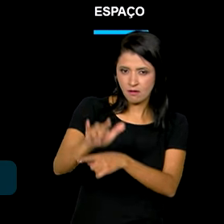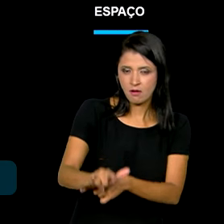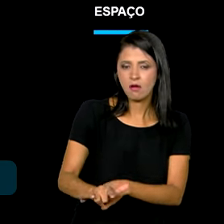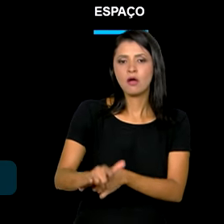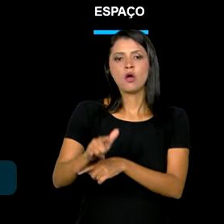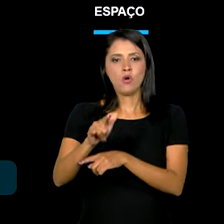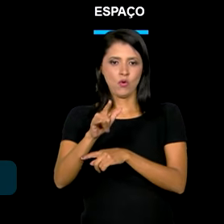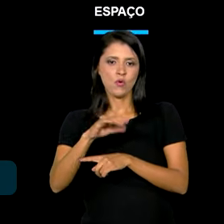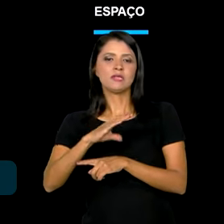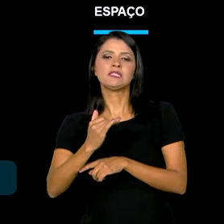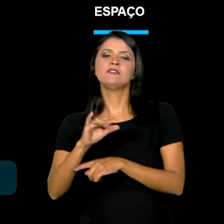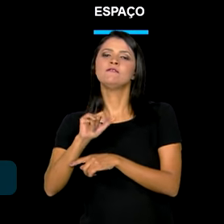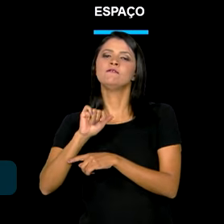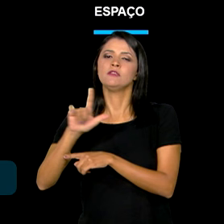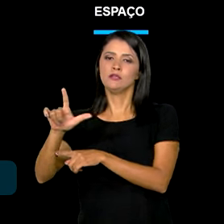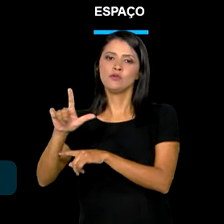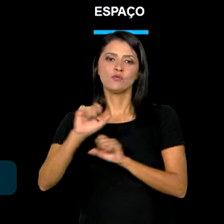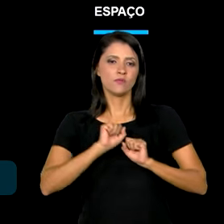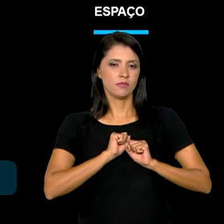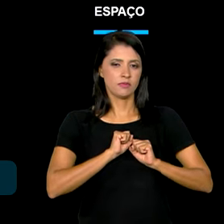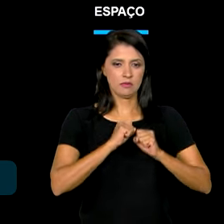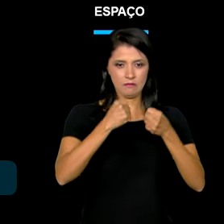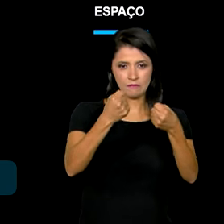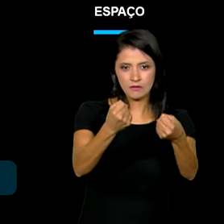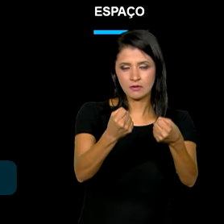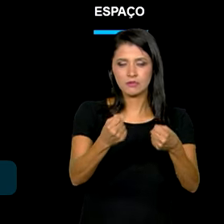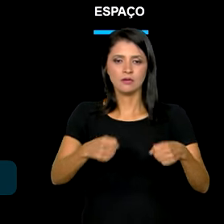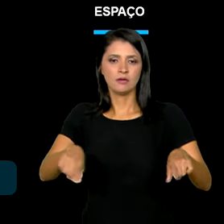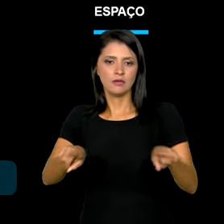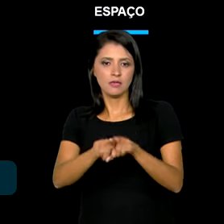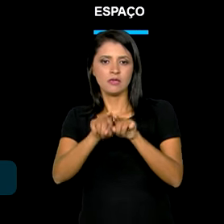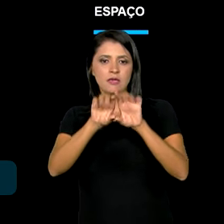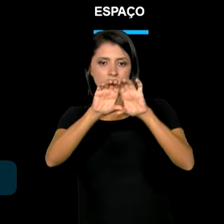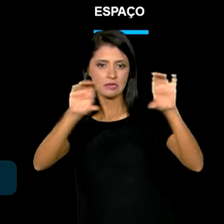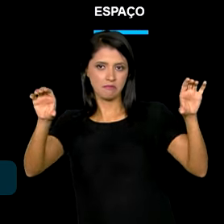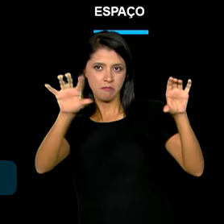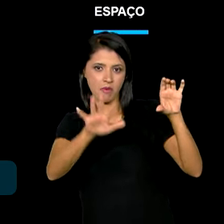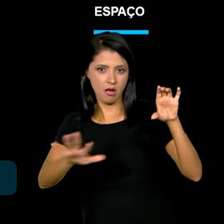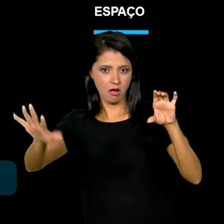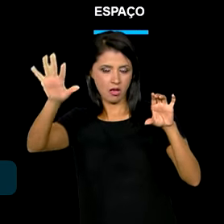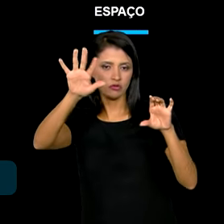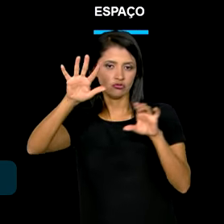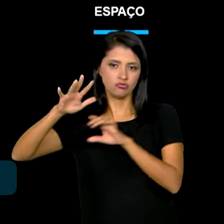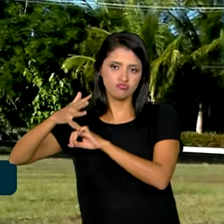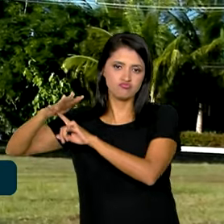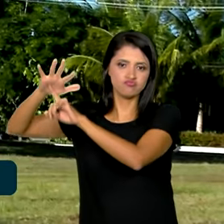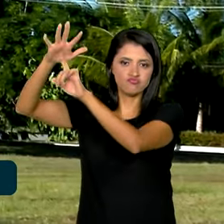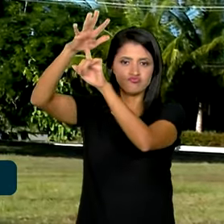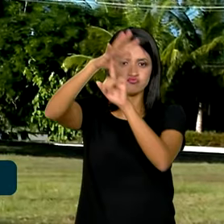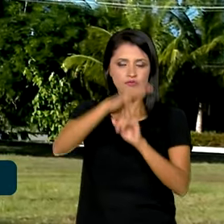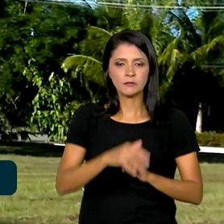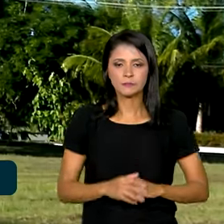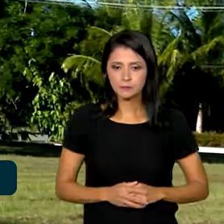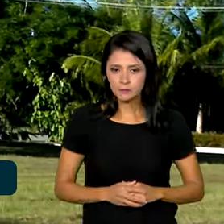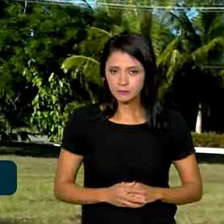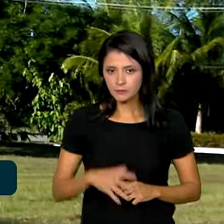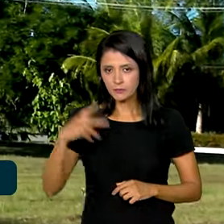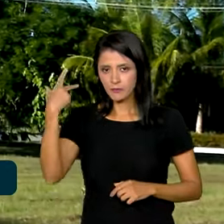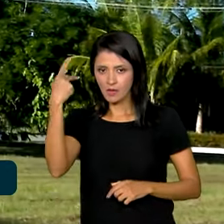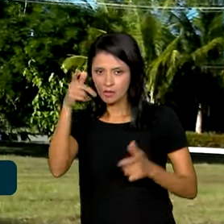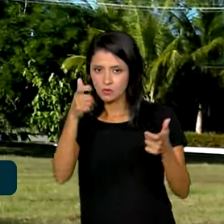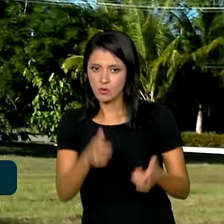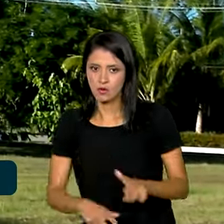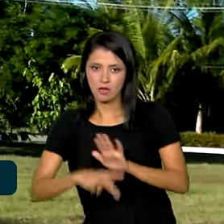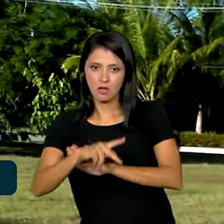civil, defesa e espaço, com satélites. O espaço destinado